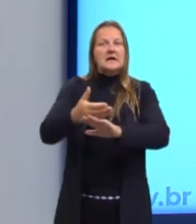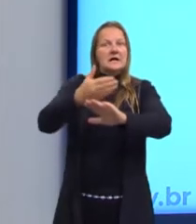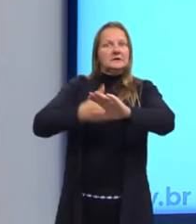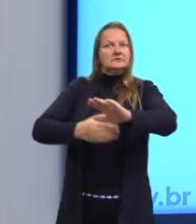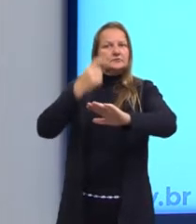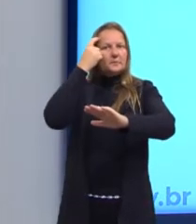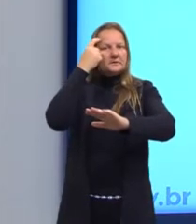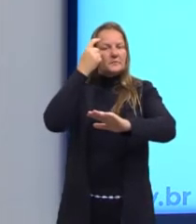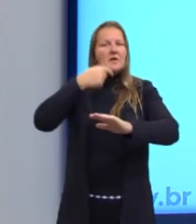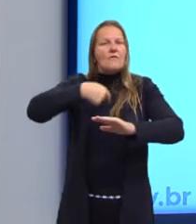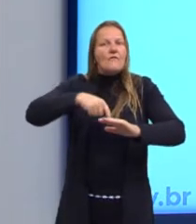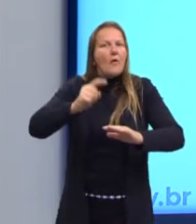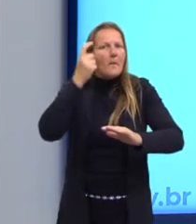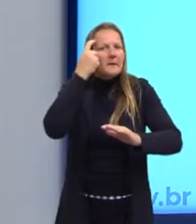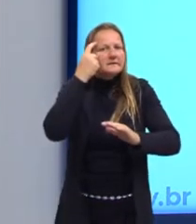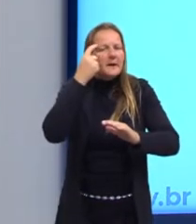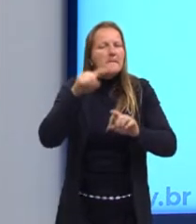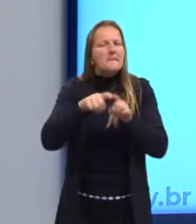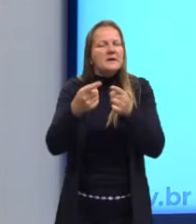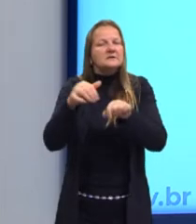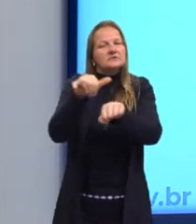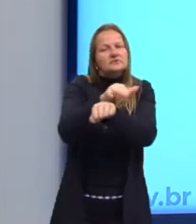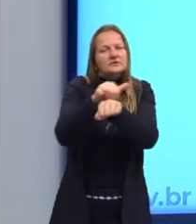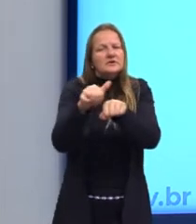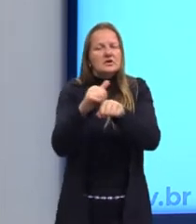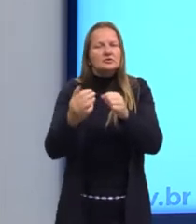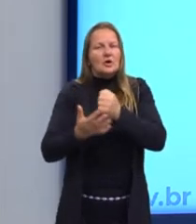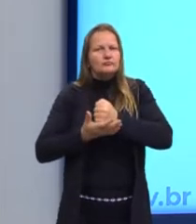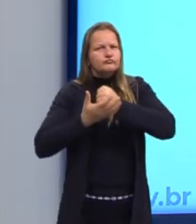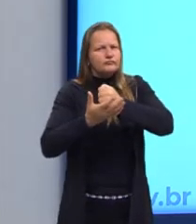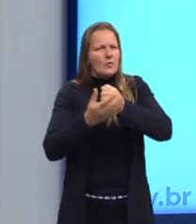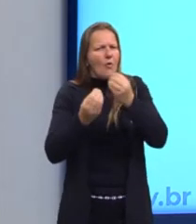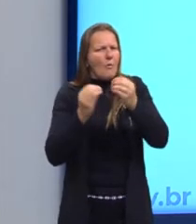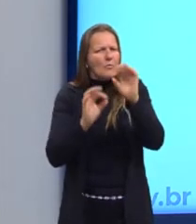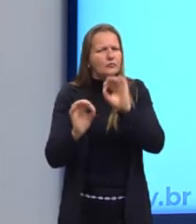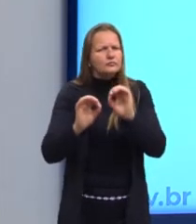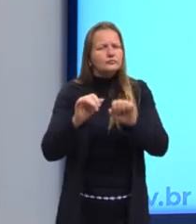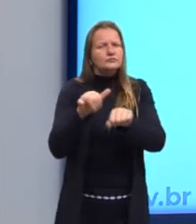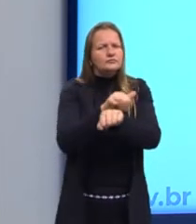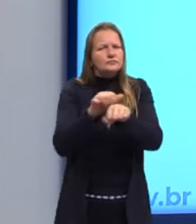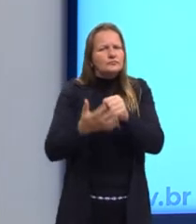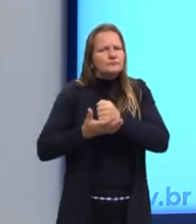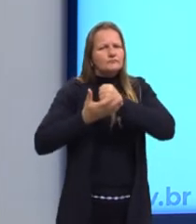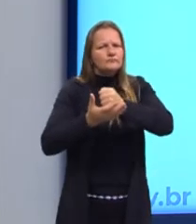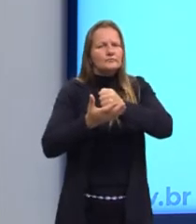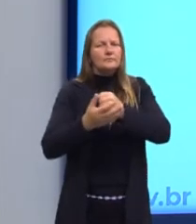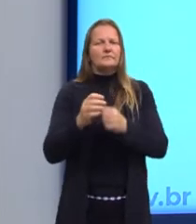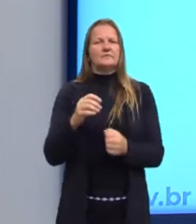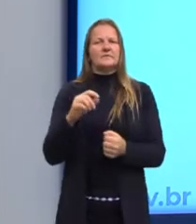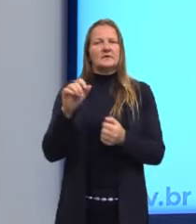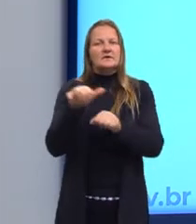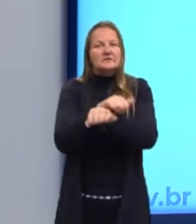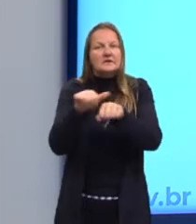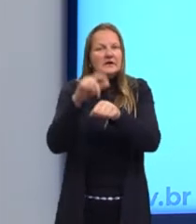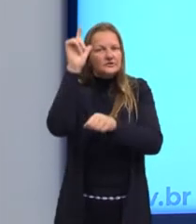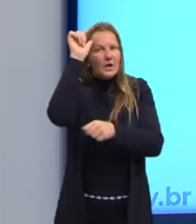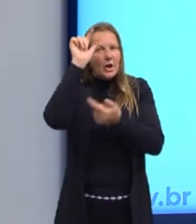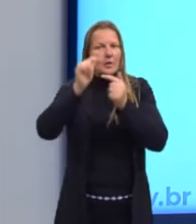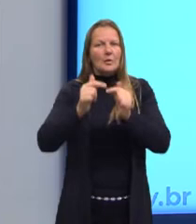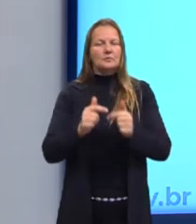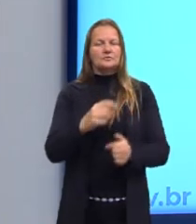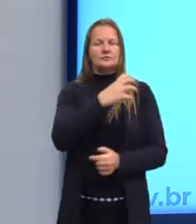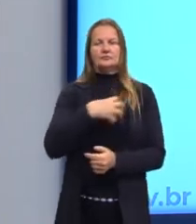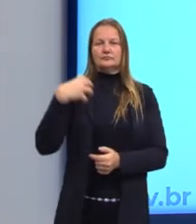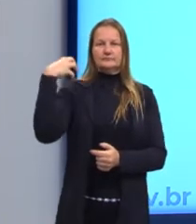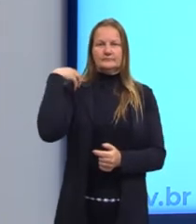Eu vou pensar, mas já fundamentado em uma ferramenta. Essa era a proposta do nosso amigo Aristóteles,